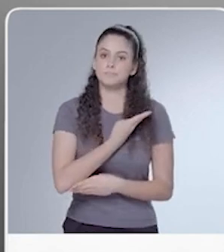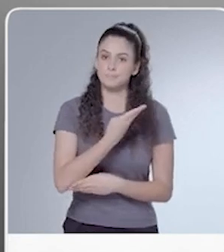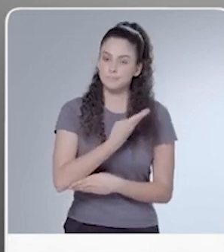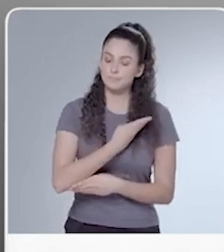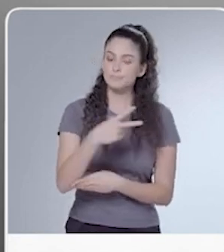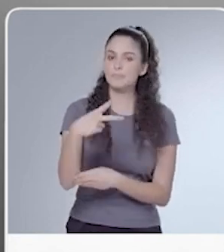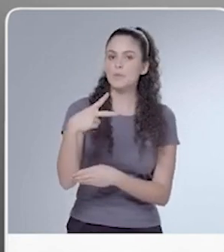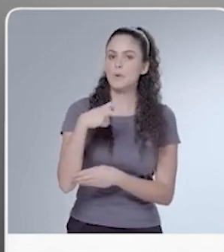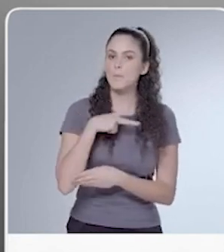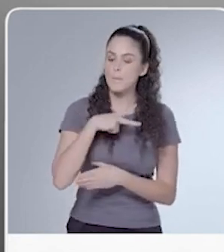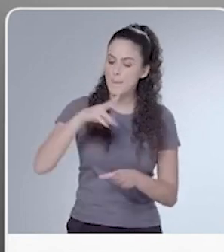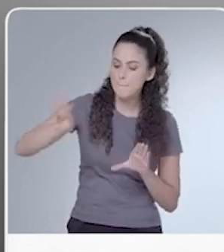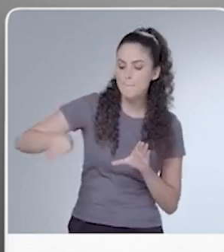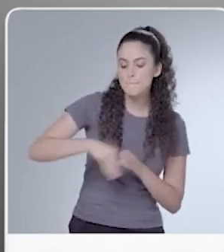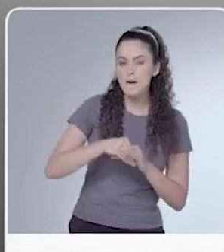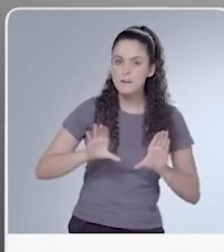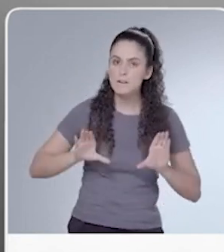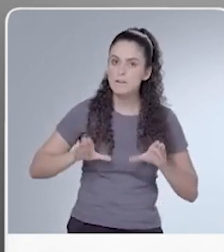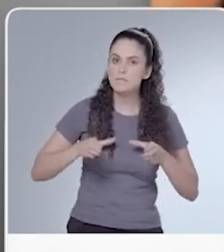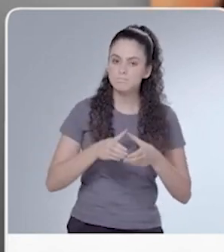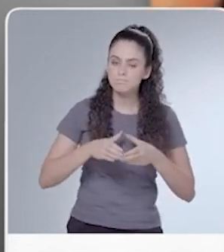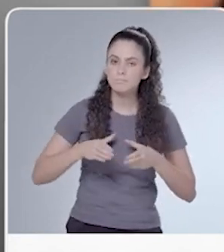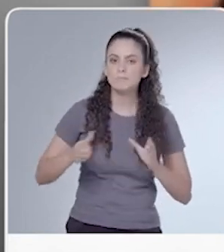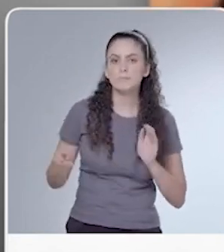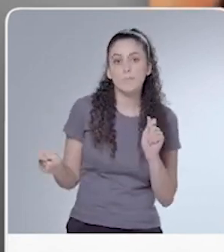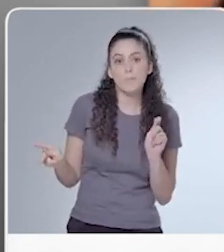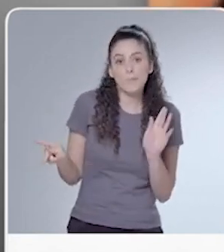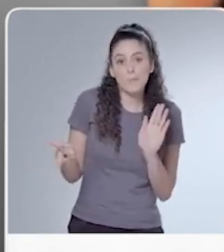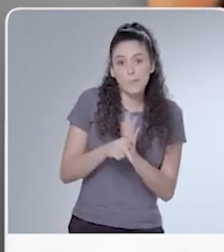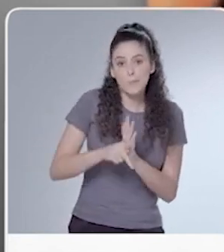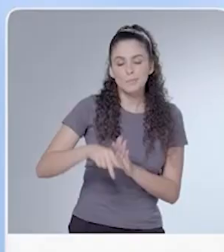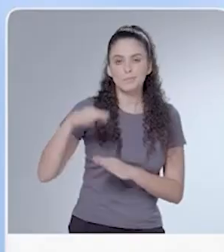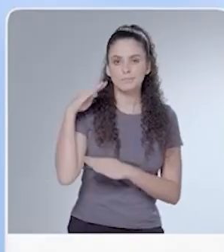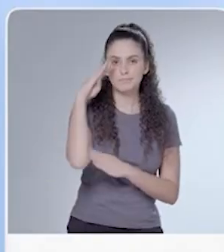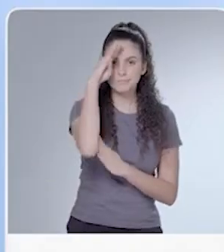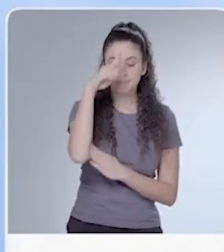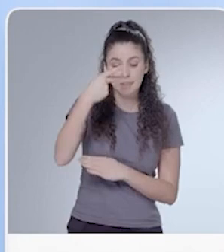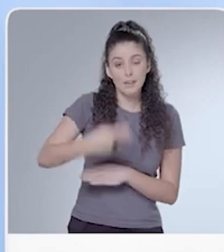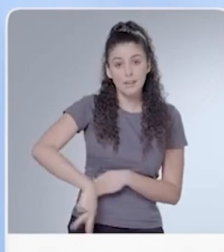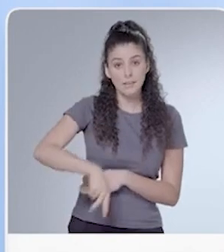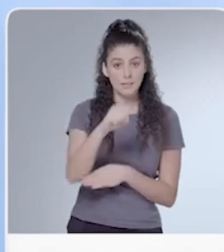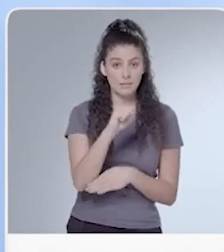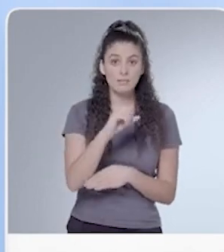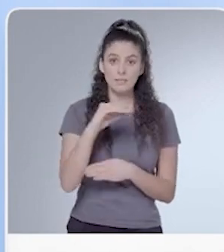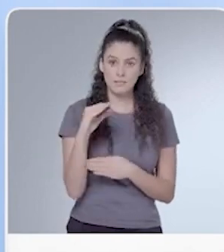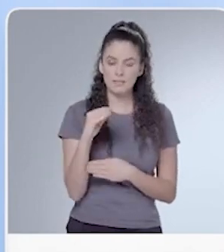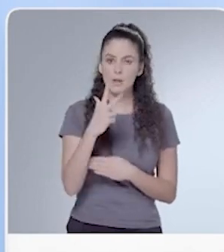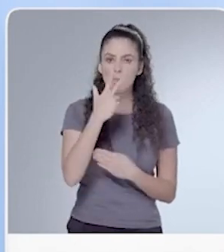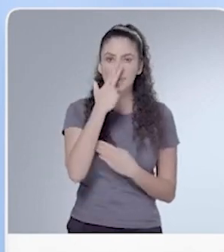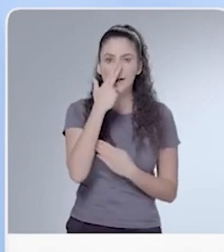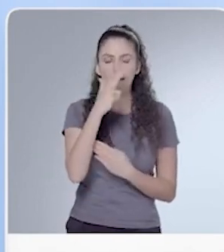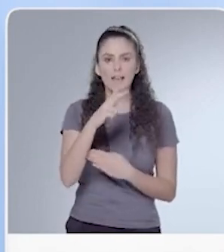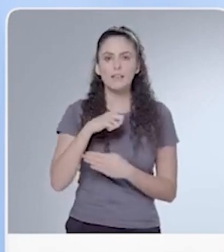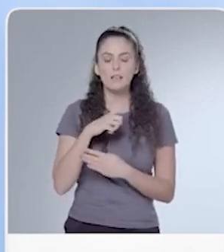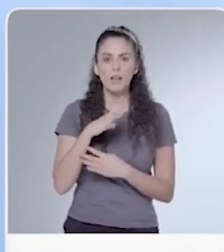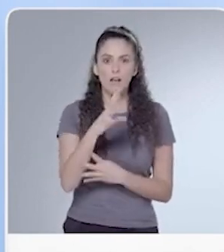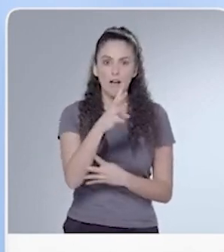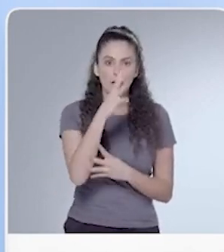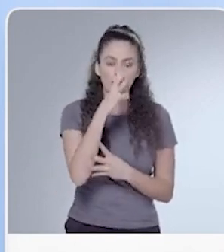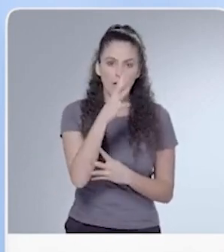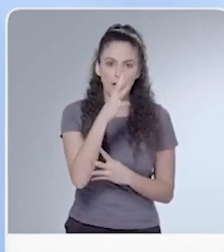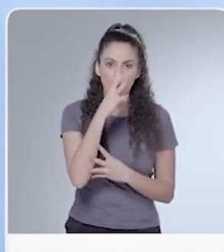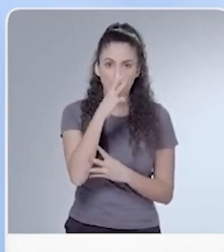amigo pessoal e membro influente da tropa de choque de Bolsonaro. Aqui em Santa Catarina, o fanatismo e a